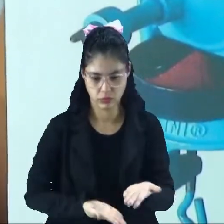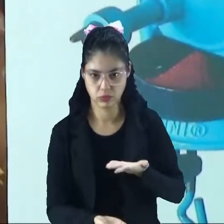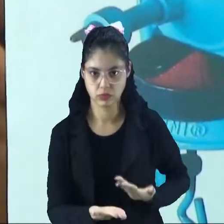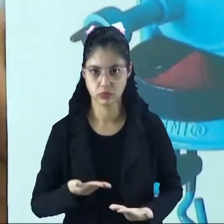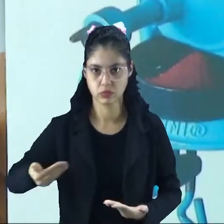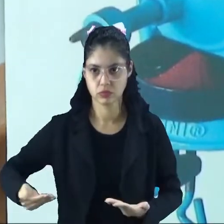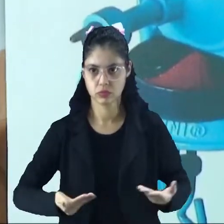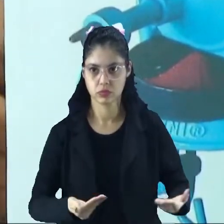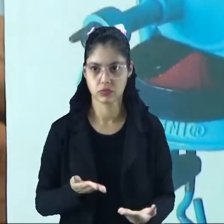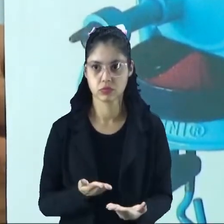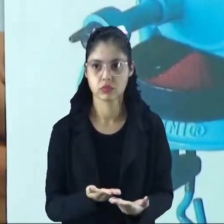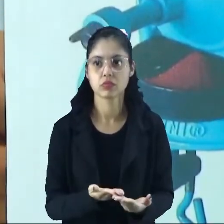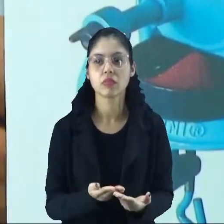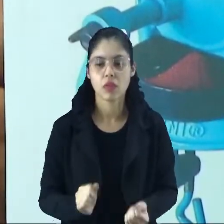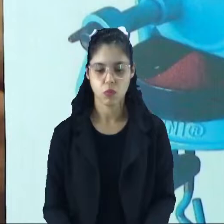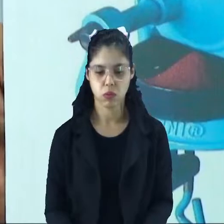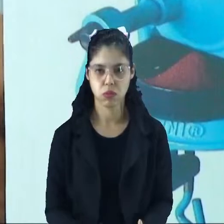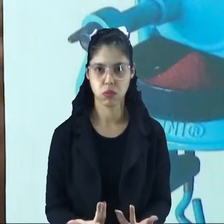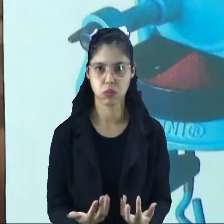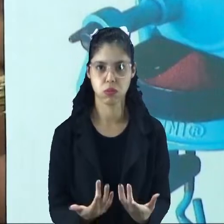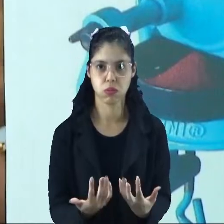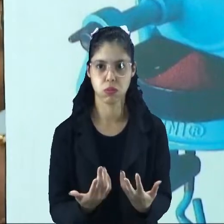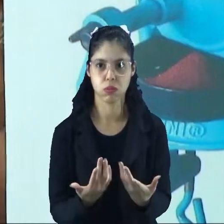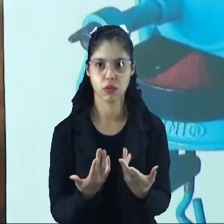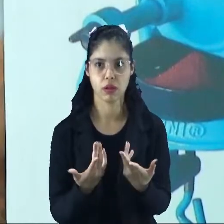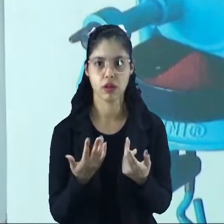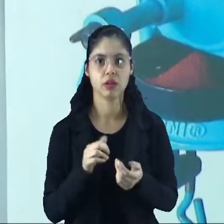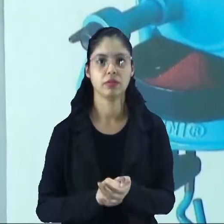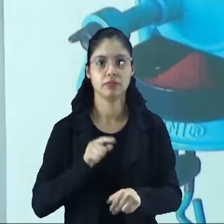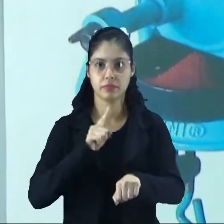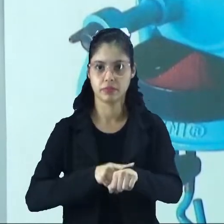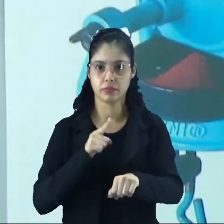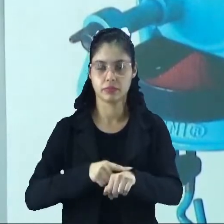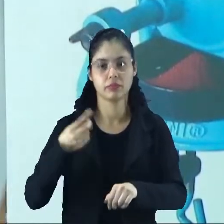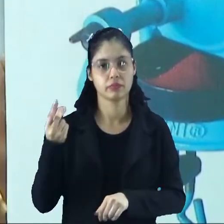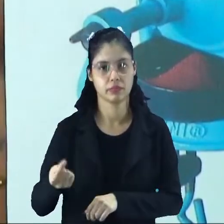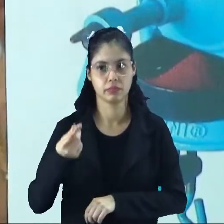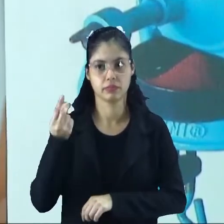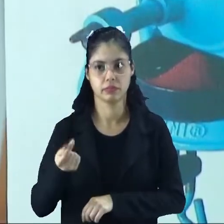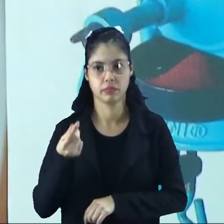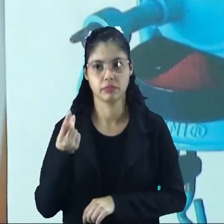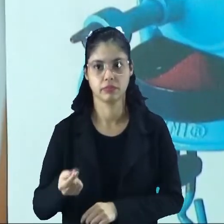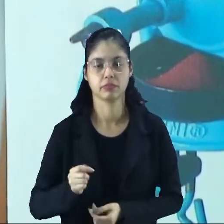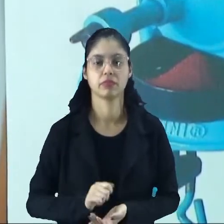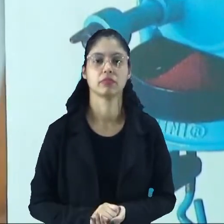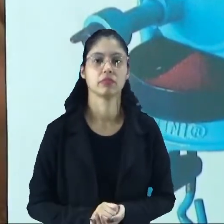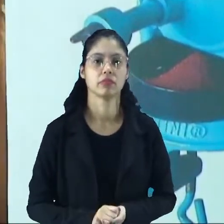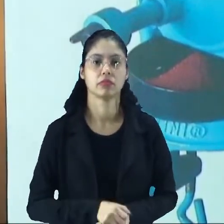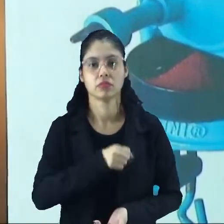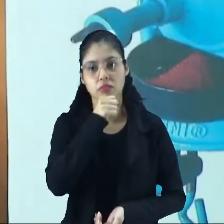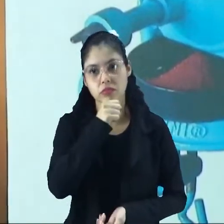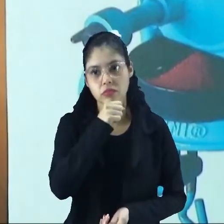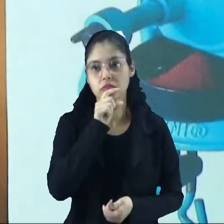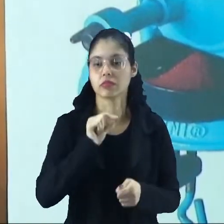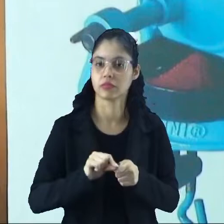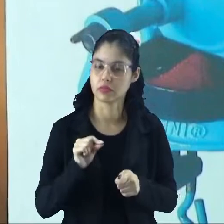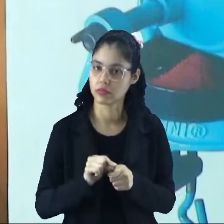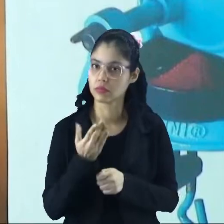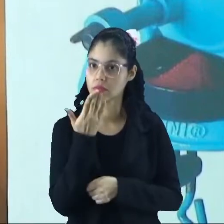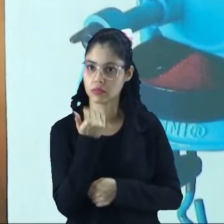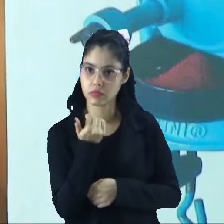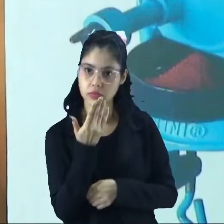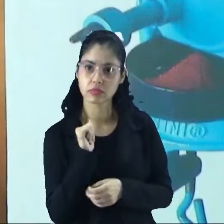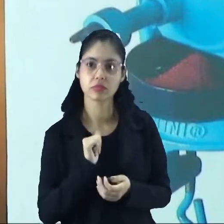vendo, e o fogo, e ele fica muito tempo aceso. Então, a avó da Júlia fazia